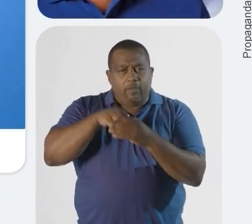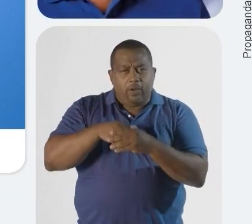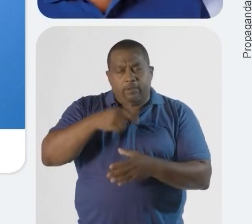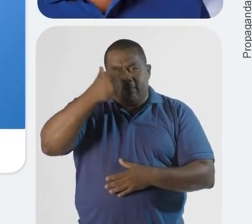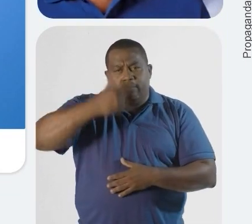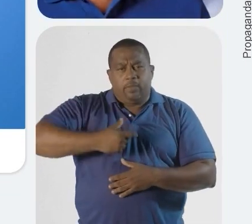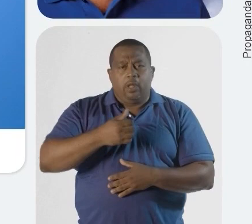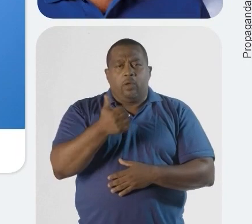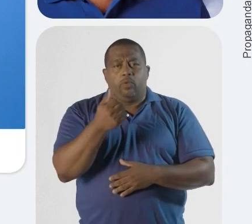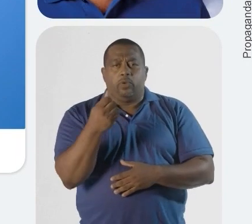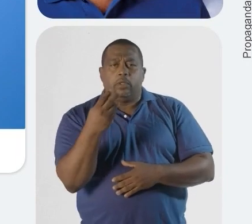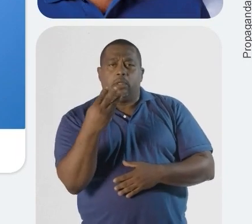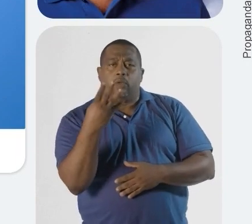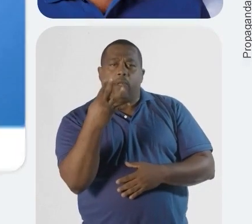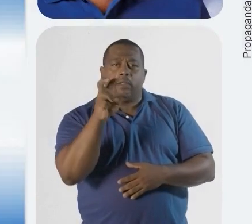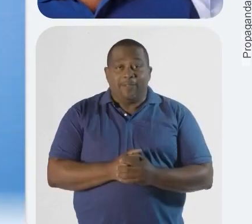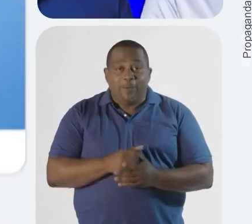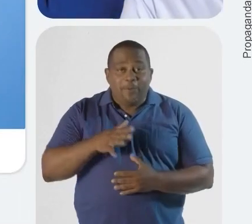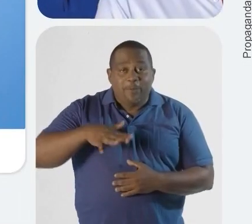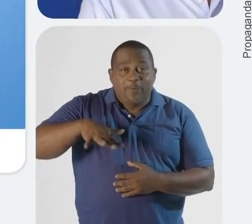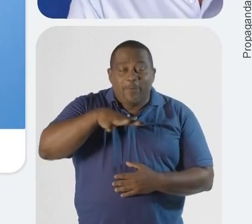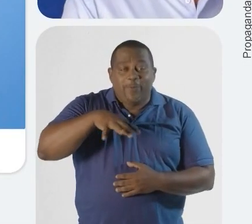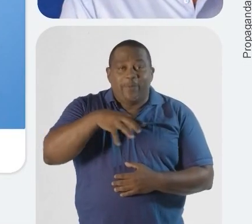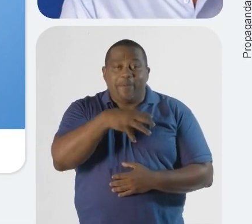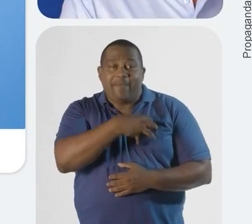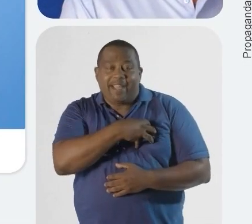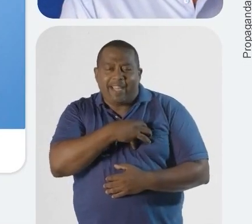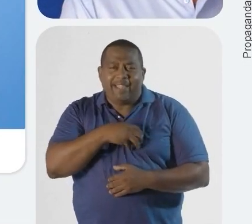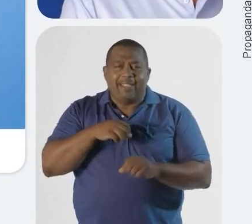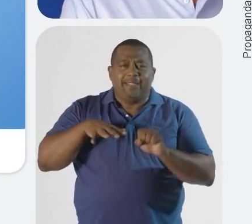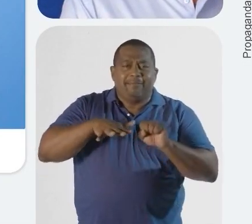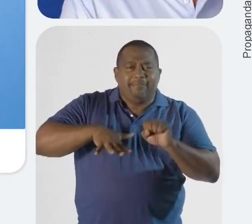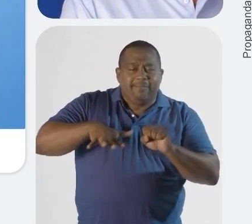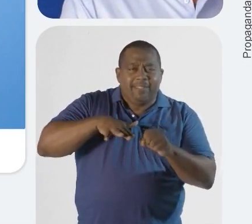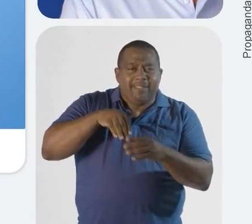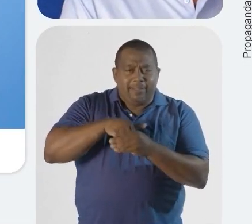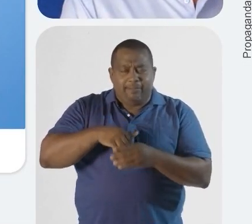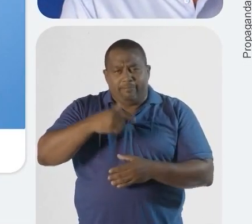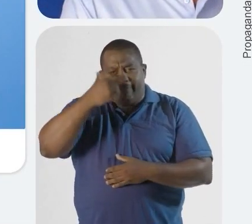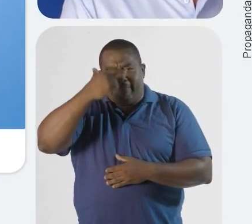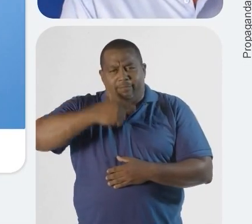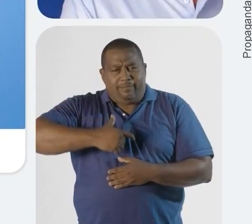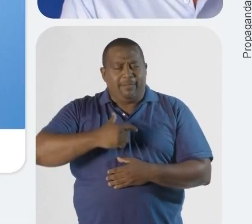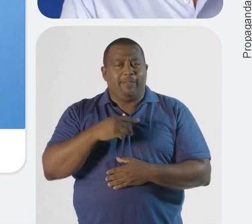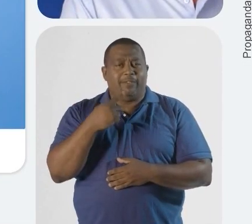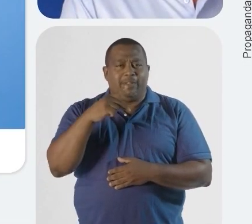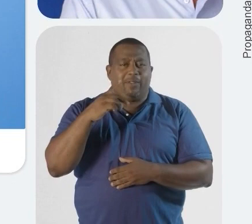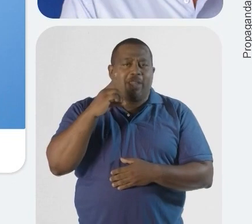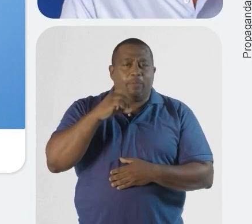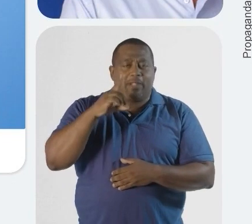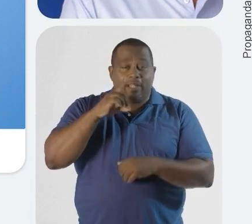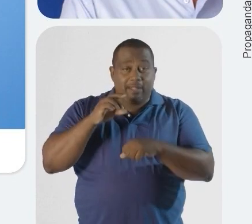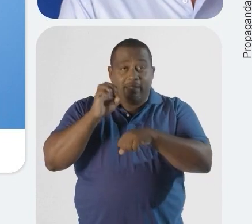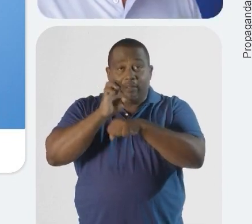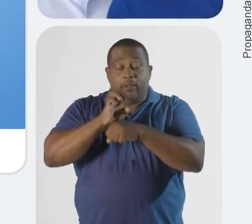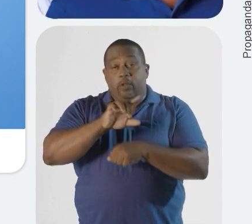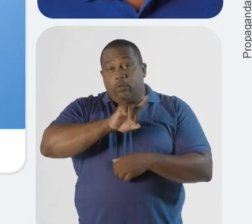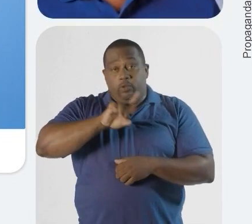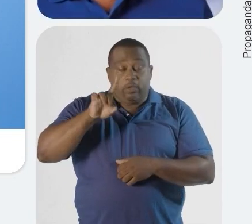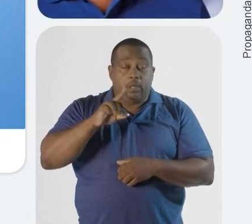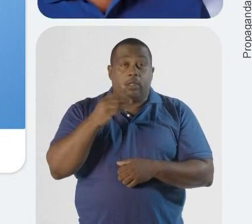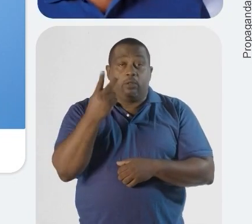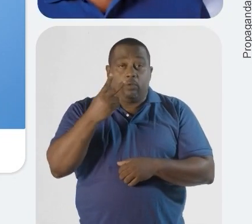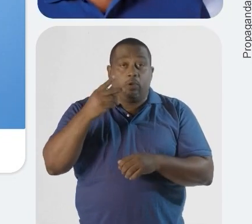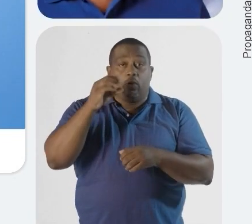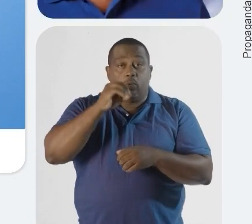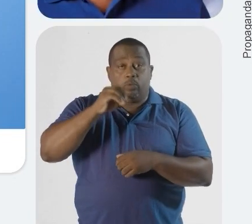Vote Silva Neto, 1, 2, 3, 4, 5. Meu povo da Bahia, do sertão ao litoral. Sou Emerson Penalva, seu deputado estadual. Em